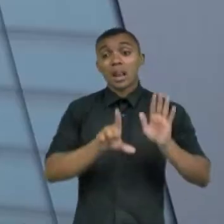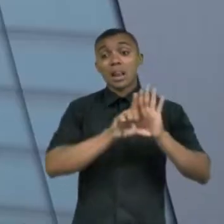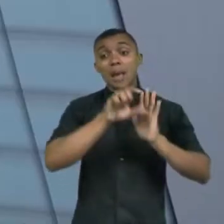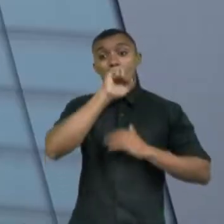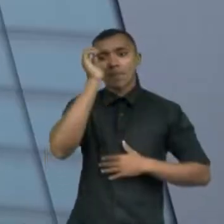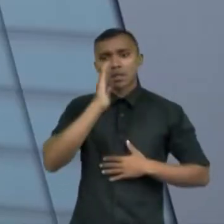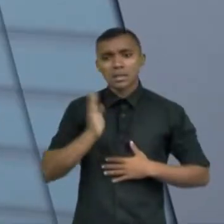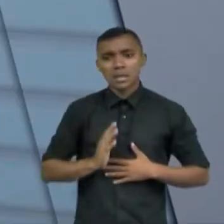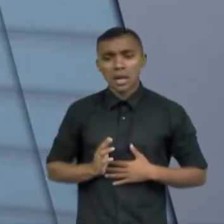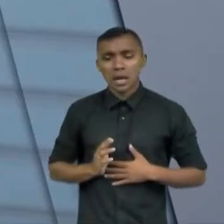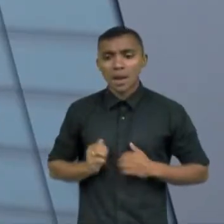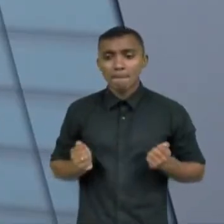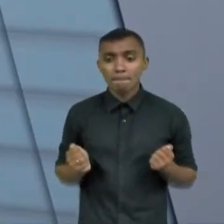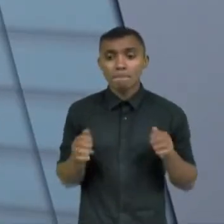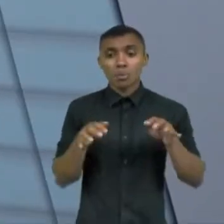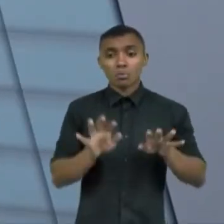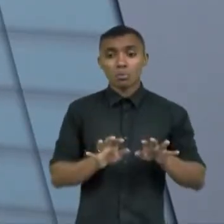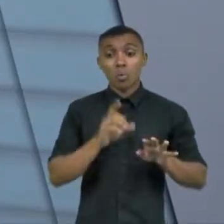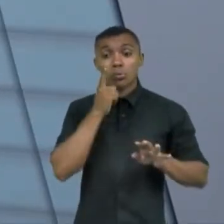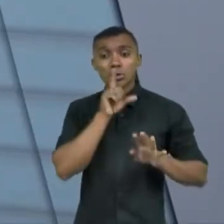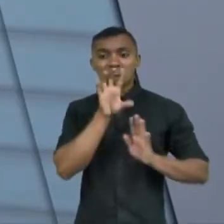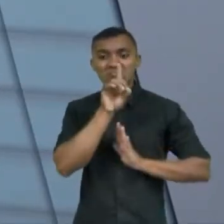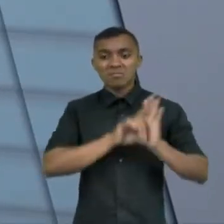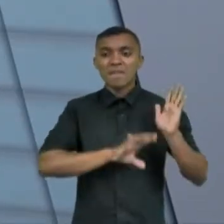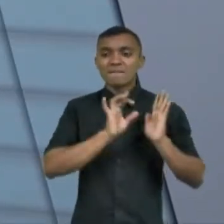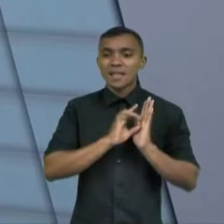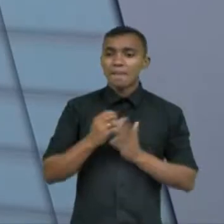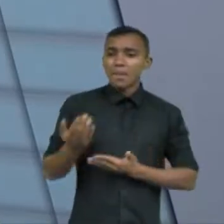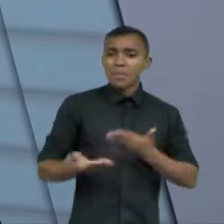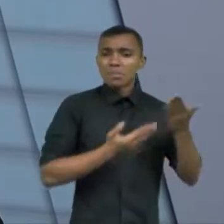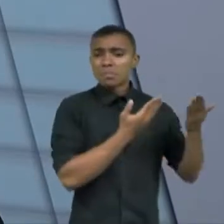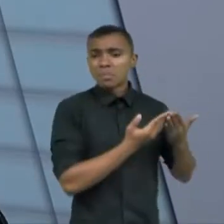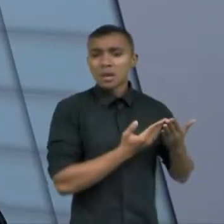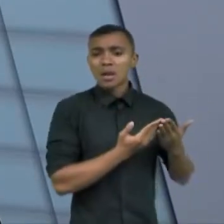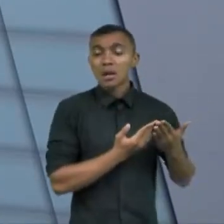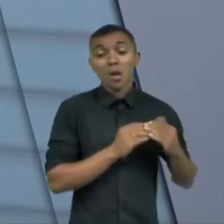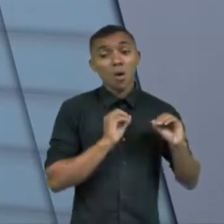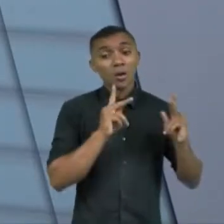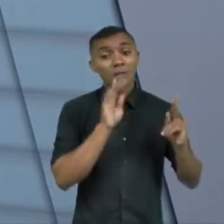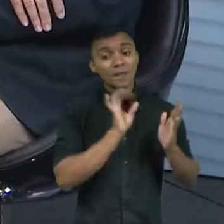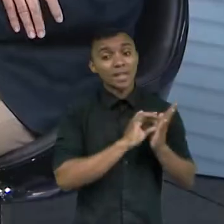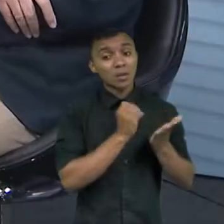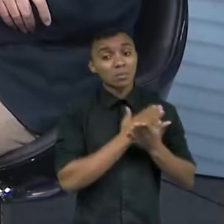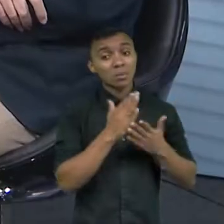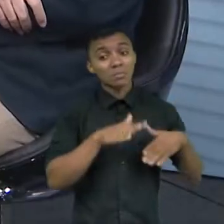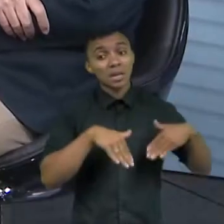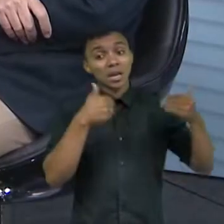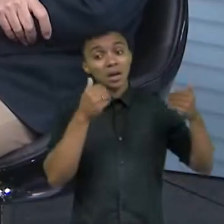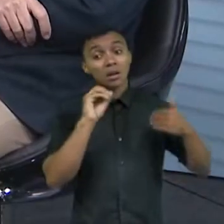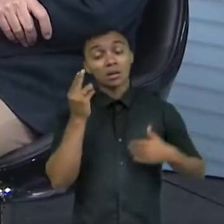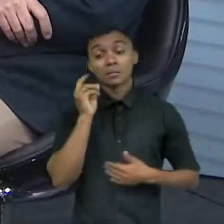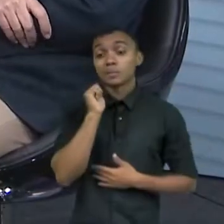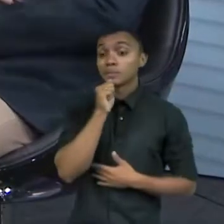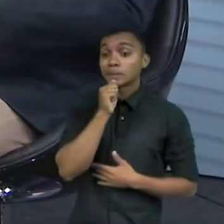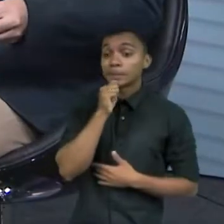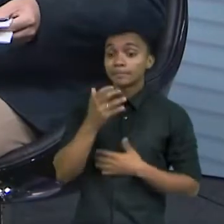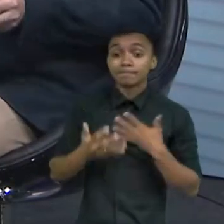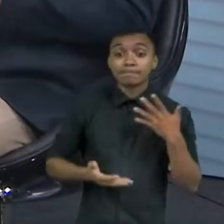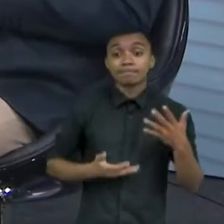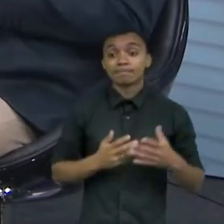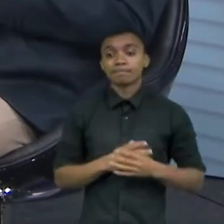inclusão assegura garante o acesso ao tratamento médico mas e aí isso está acontecendo? Pois é como eu falei